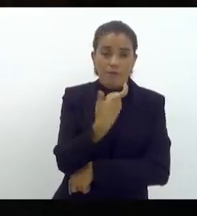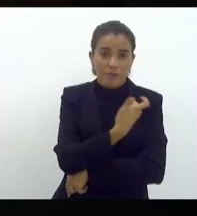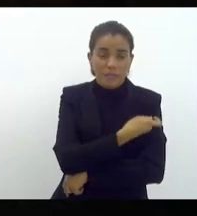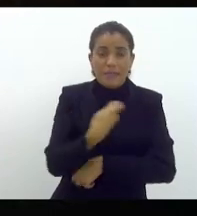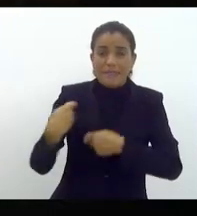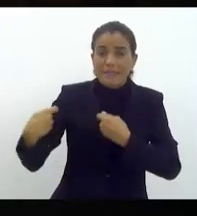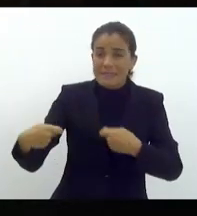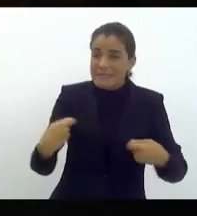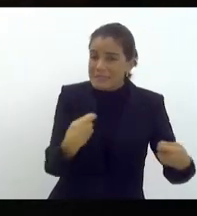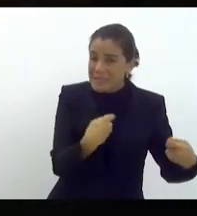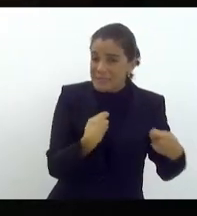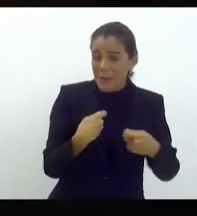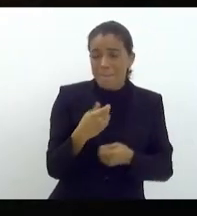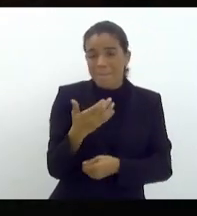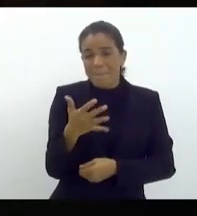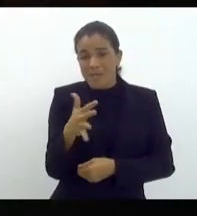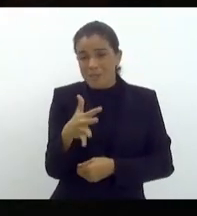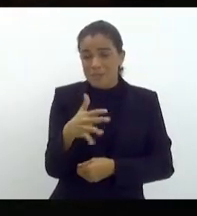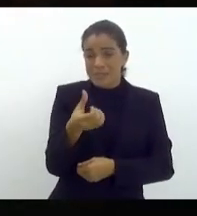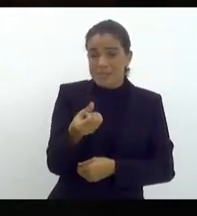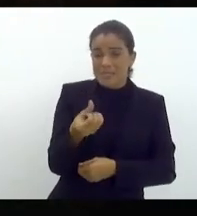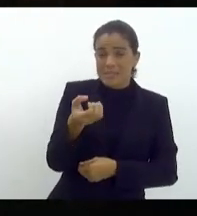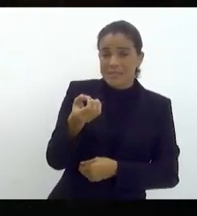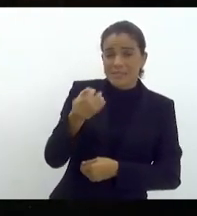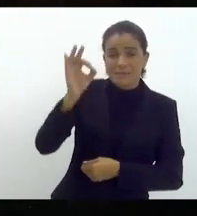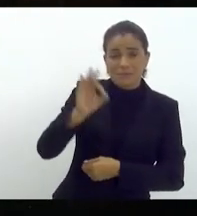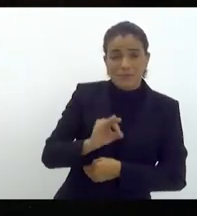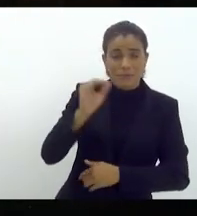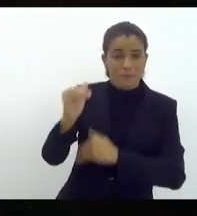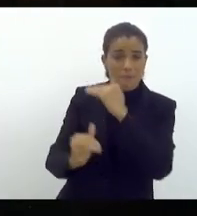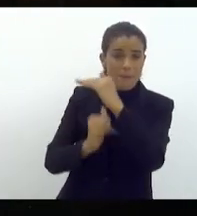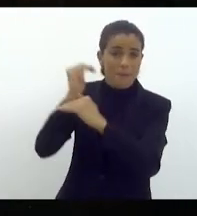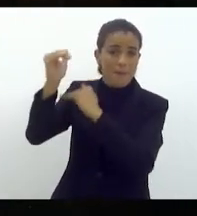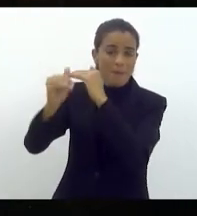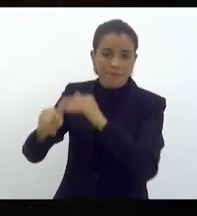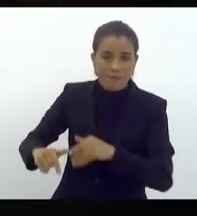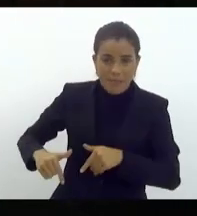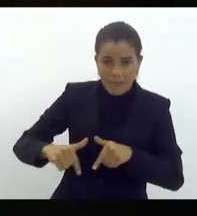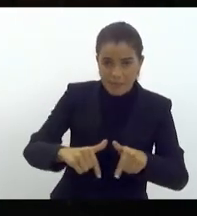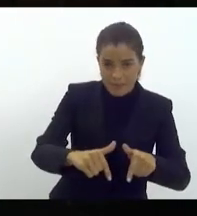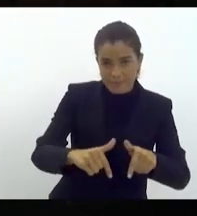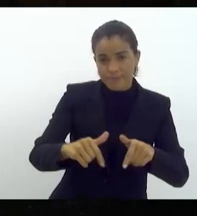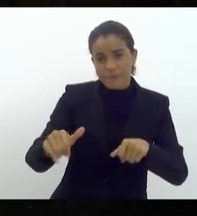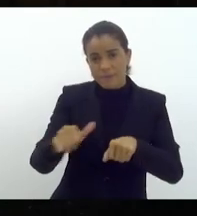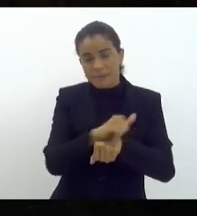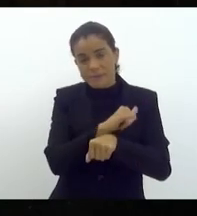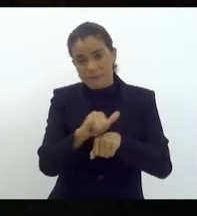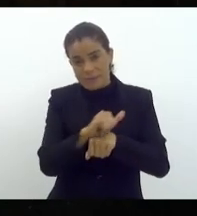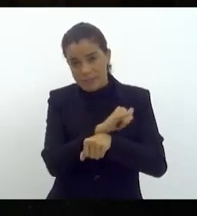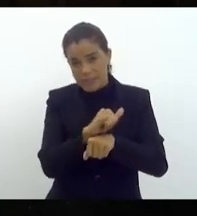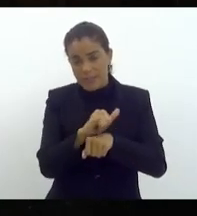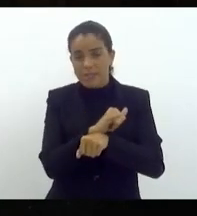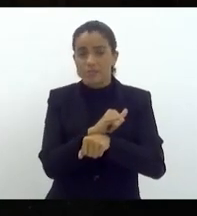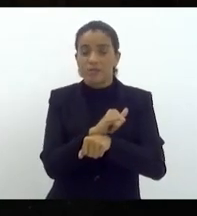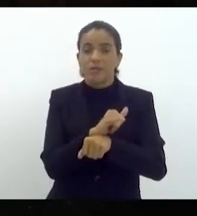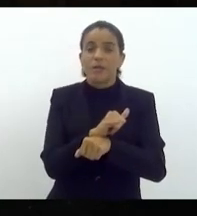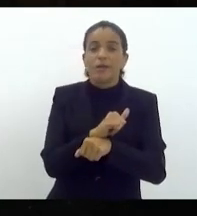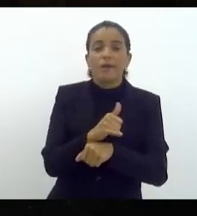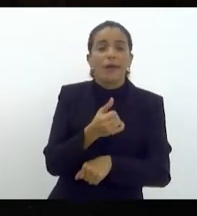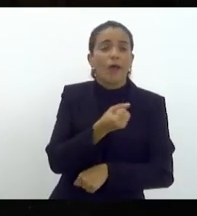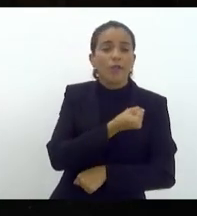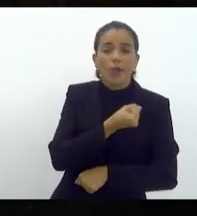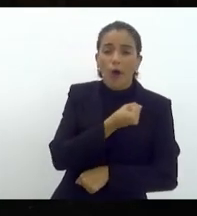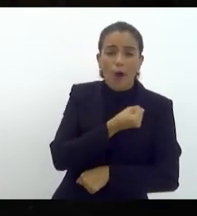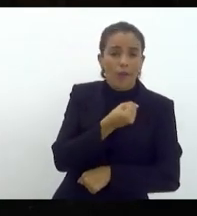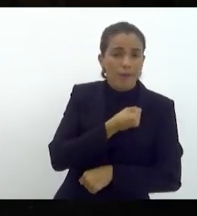necessários o alcance mínimo de 60% de avanço nas ações do plano estratégico e a nota média de